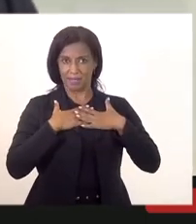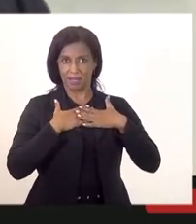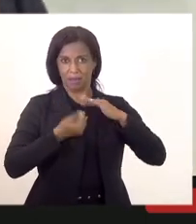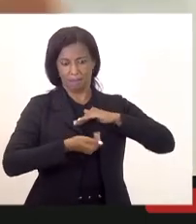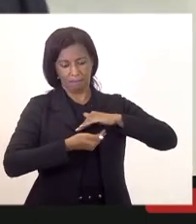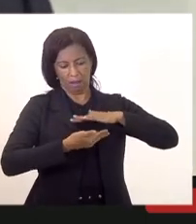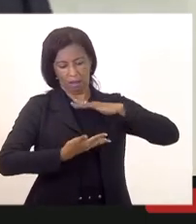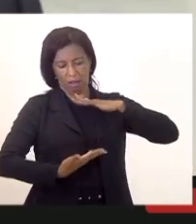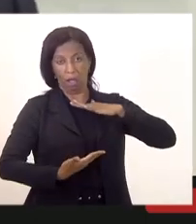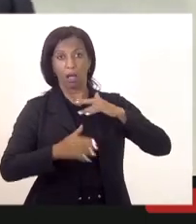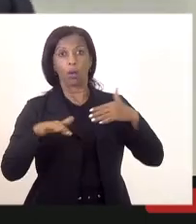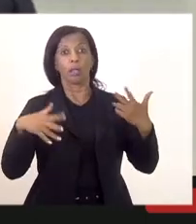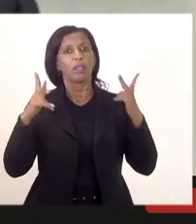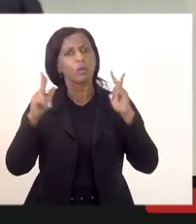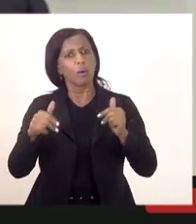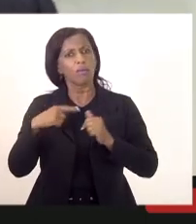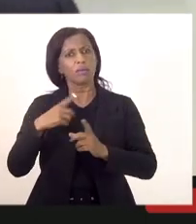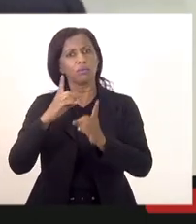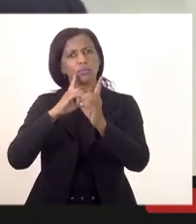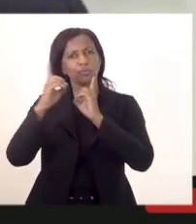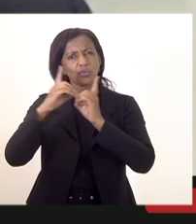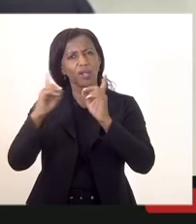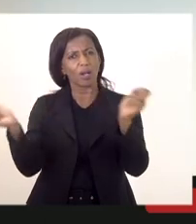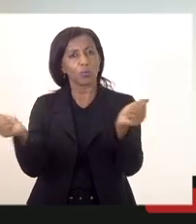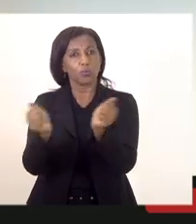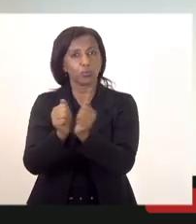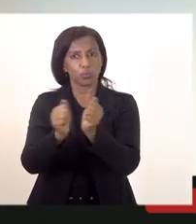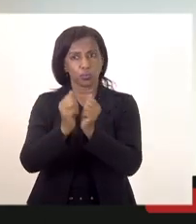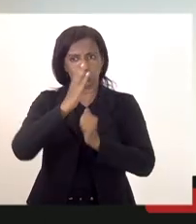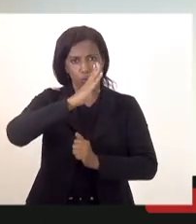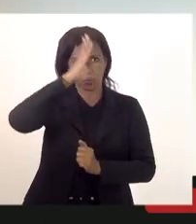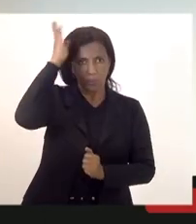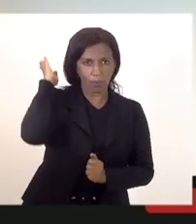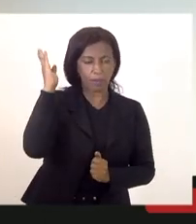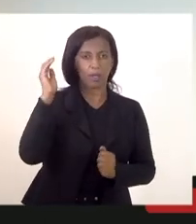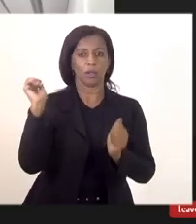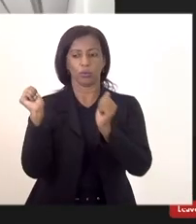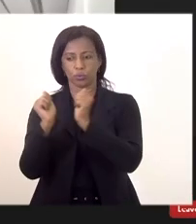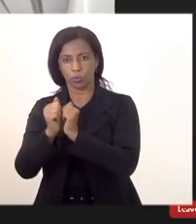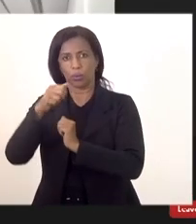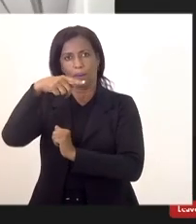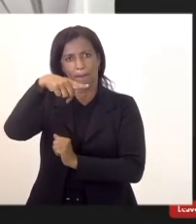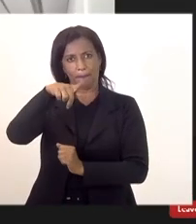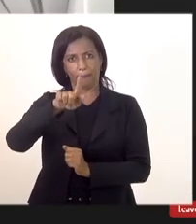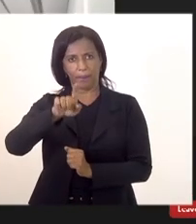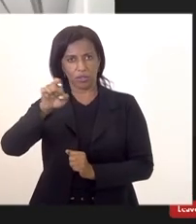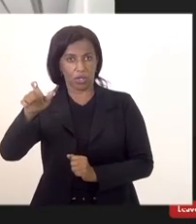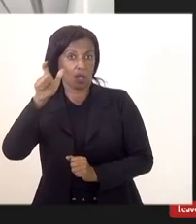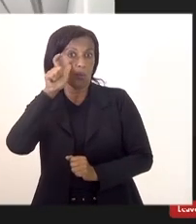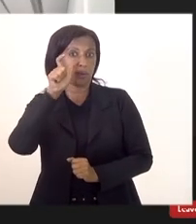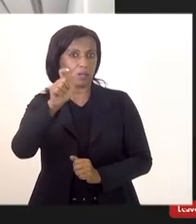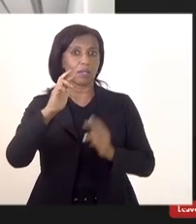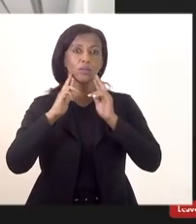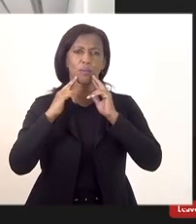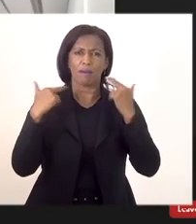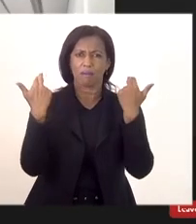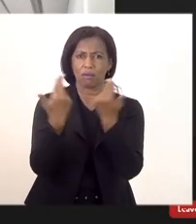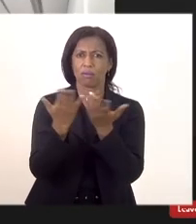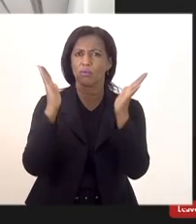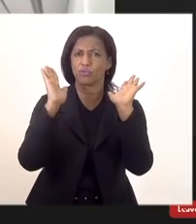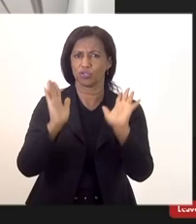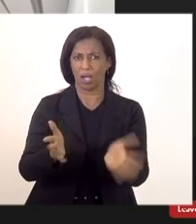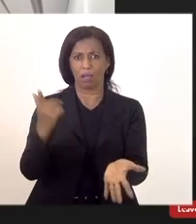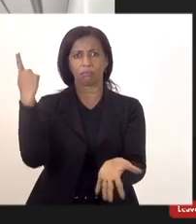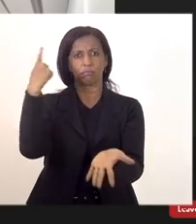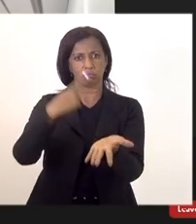o diálogo franco com o corpo de bombeiros a gente já tem uma falta com a PGE de manifestação de interesse uma reunião pré-agendada com a PGE